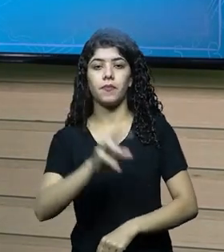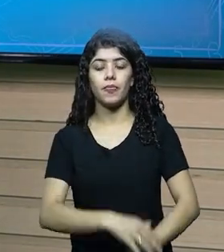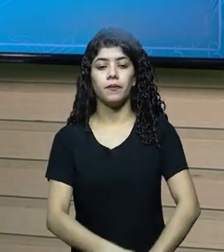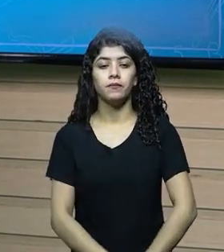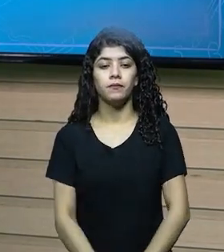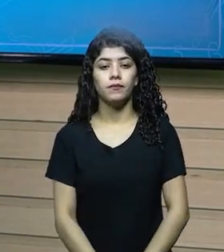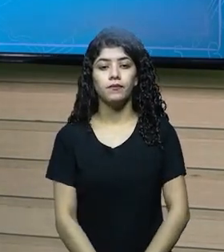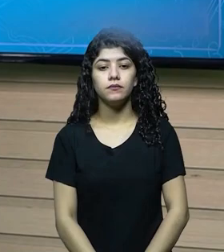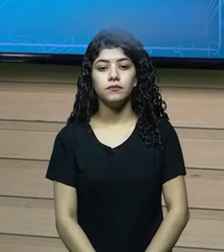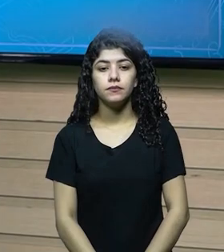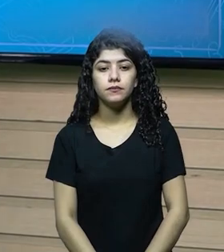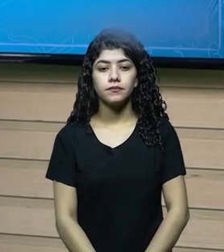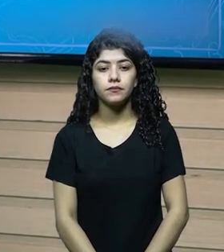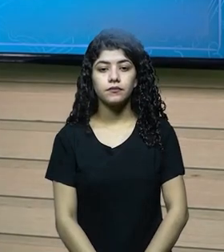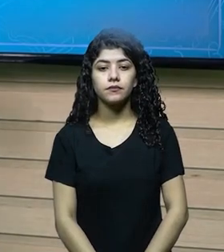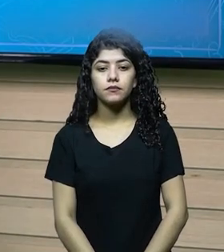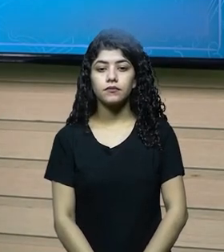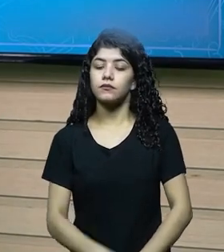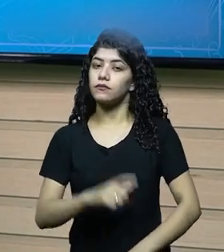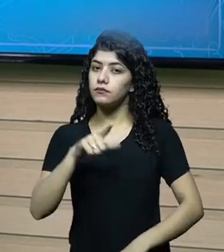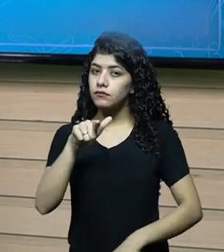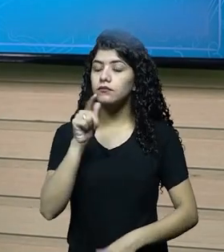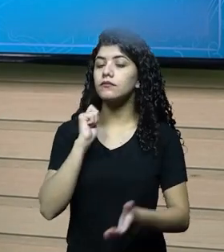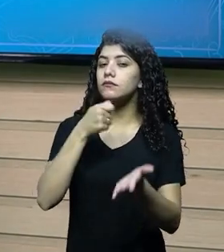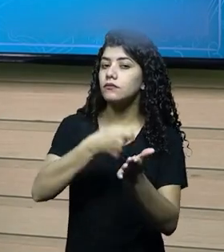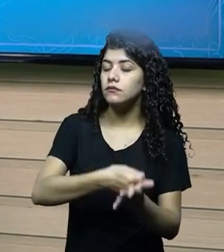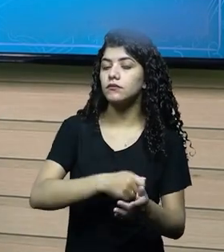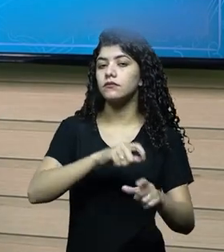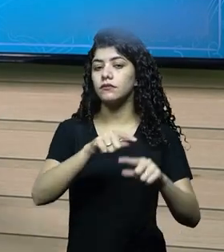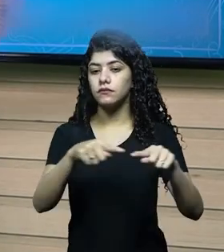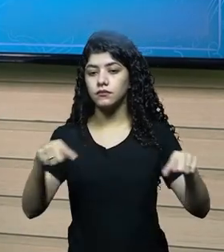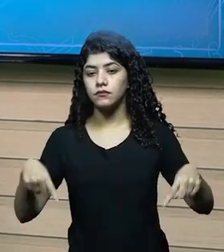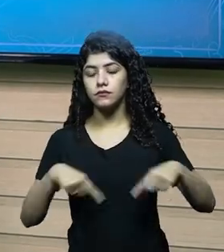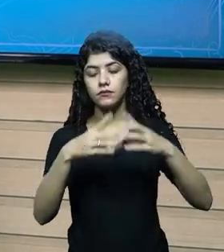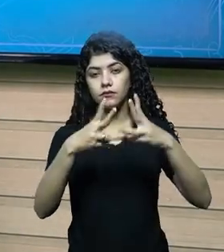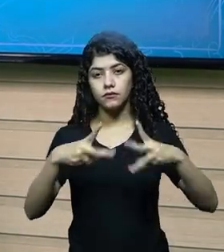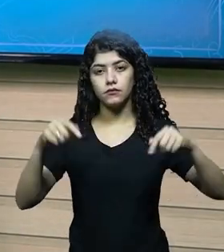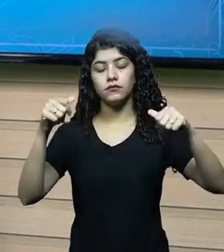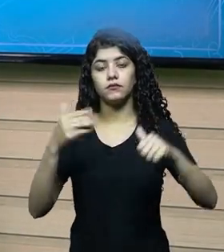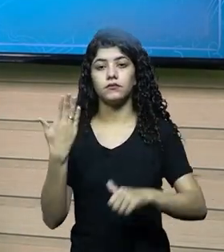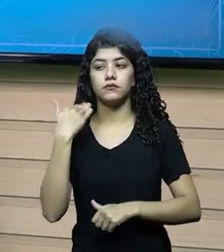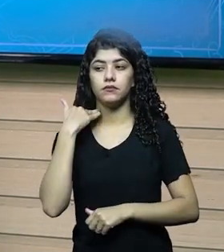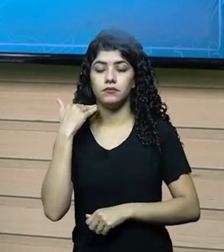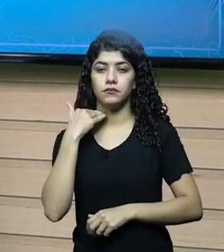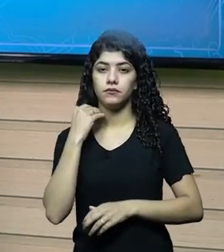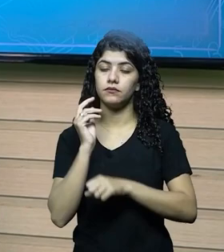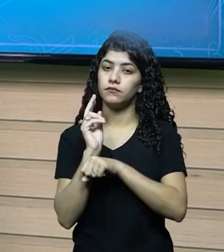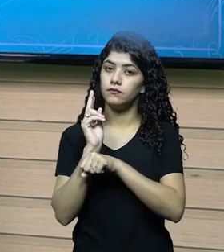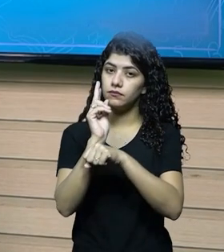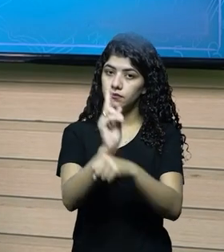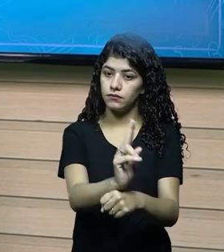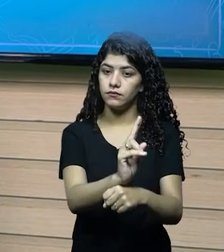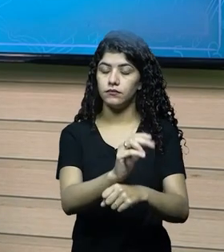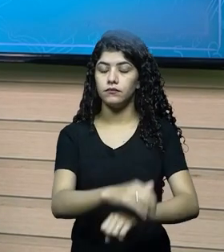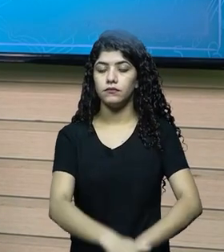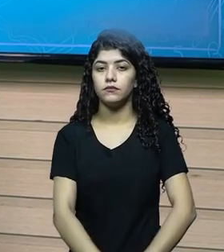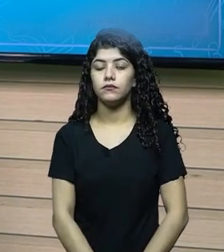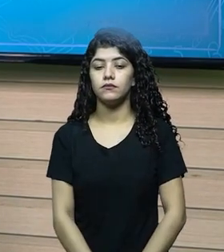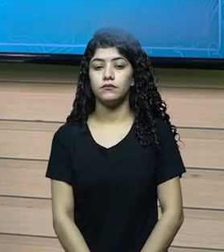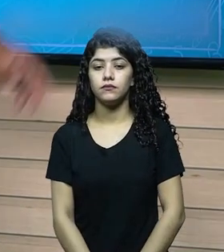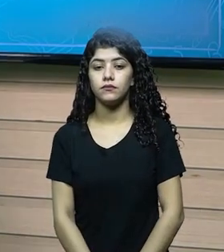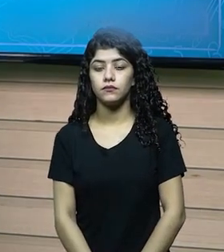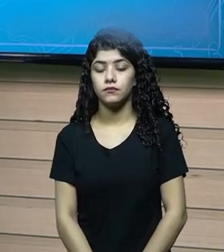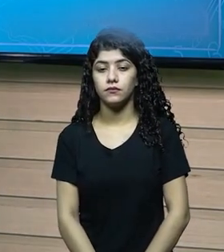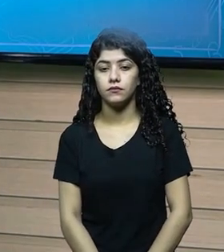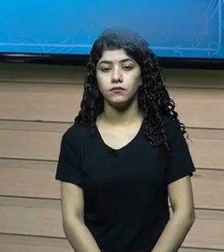mil, que é para você comprar o quê? Esse terreno. Então, o banco ofereceu para a empresa um